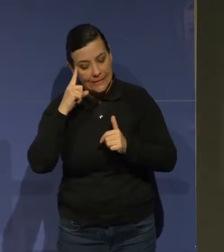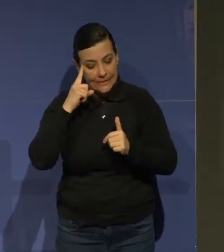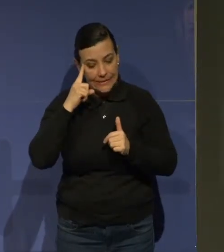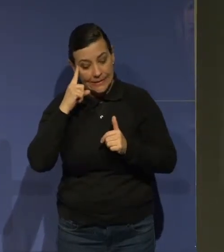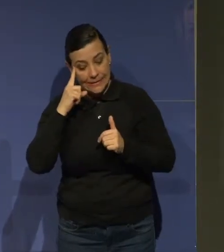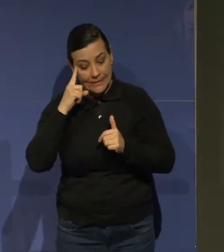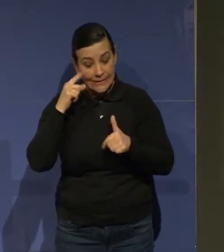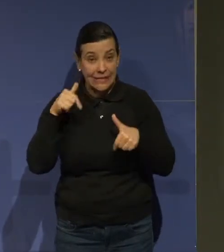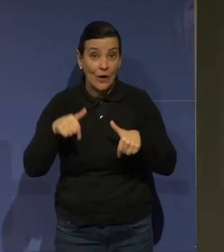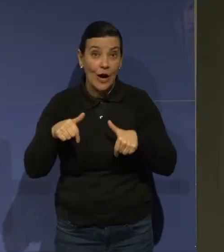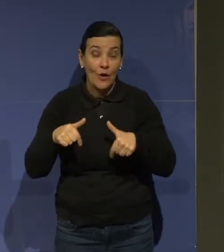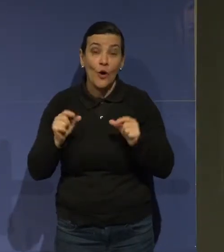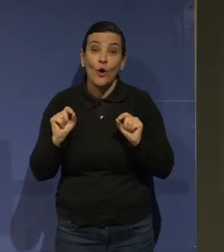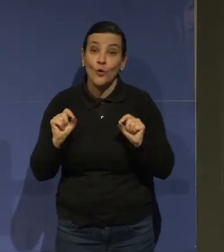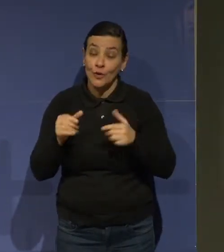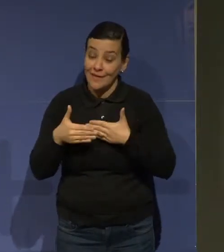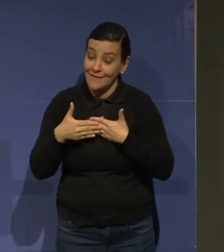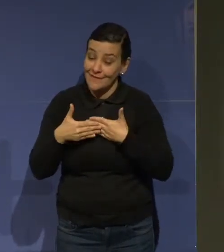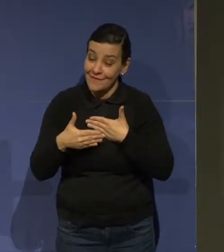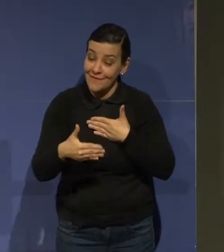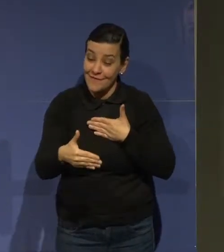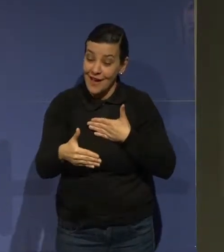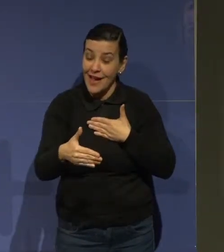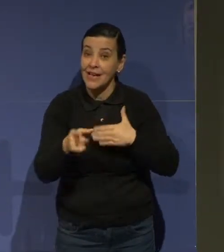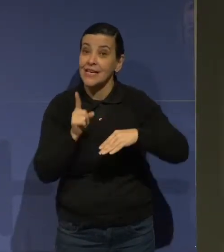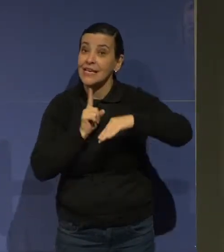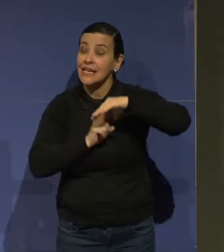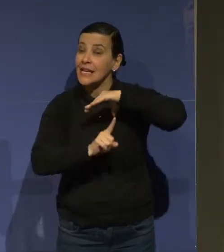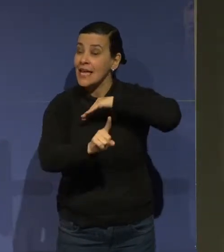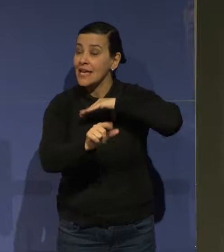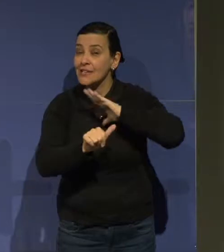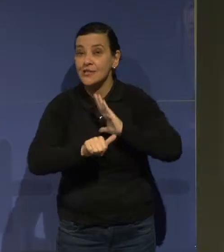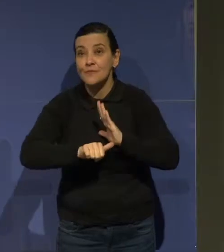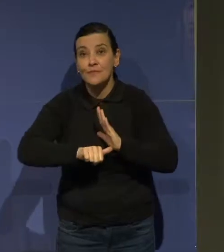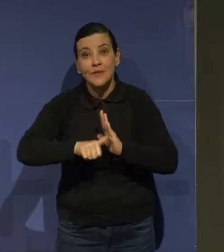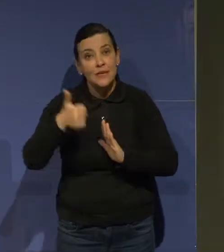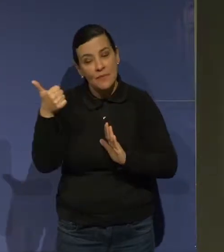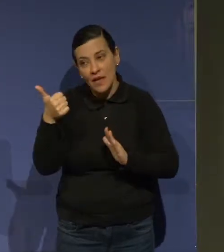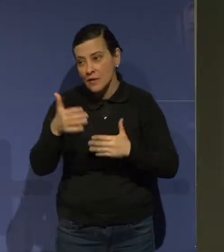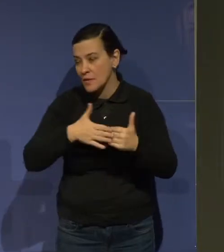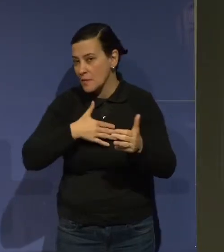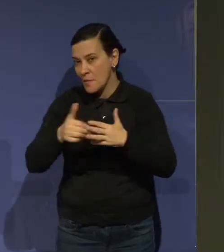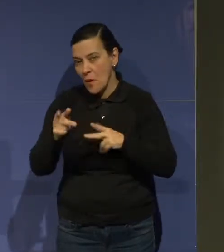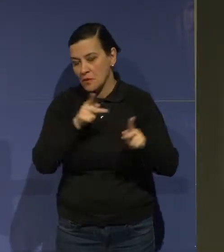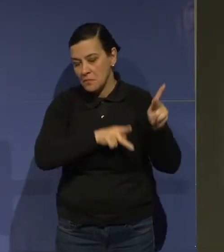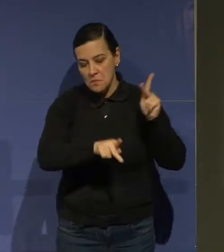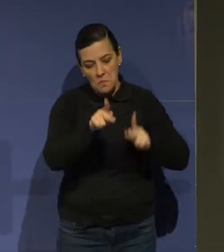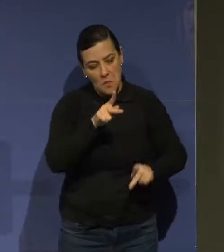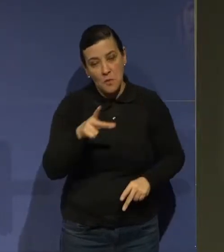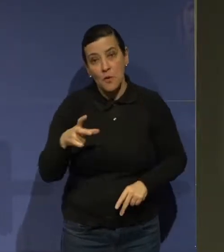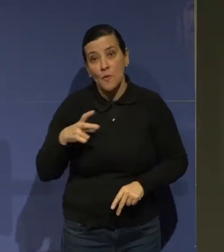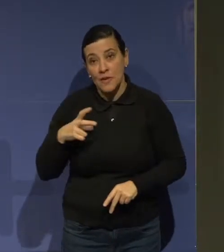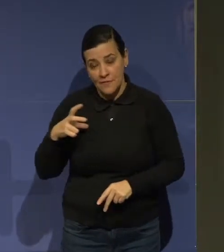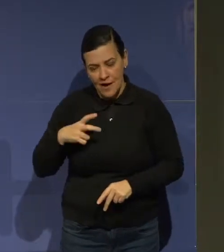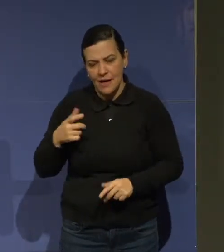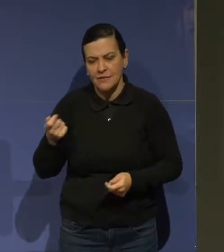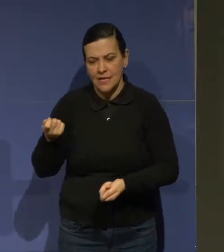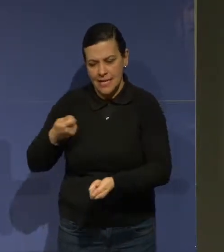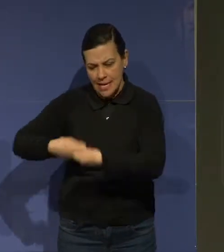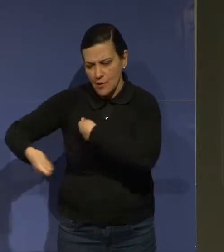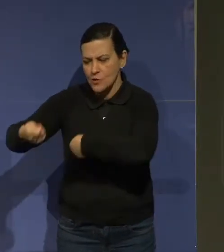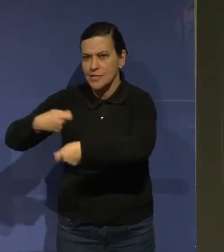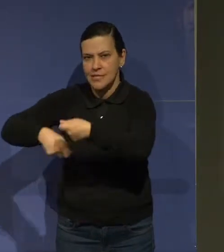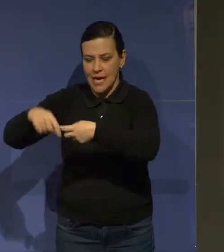feliz que nós somos o primeiro cliente, a primeira ente, público ou privado, no Brasil, a conseguir negociar com as quatro